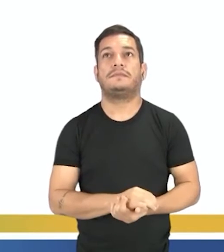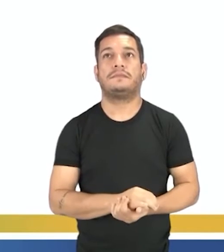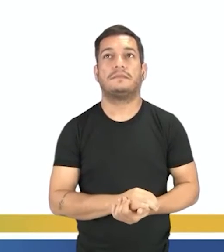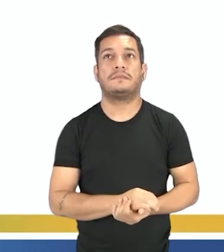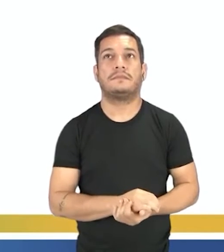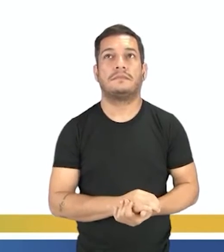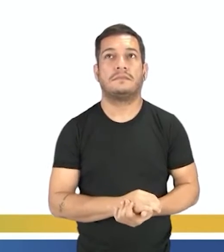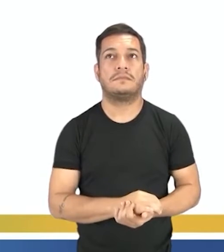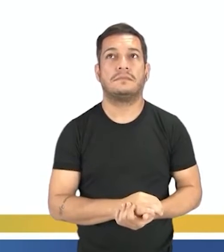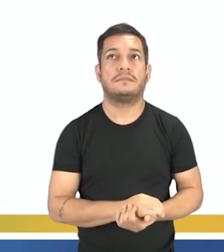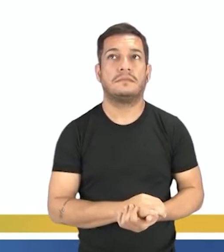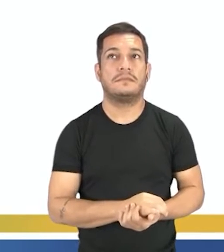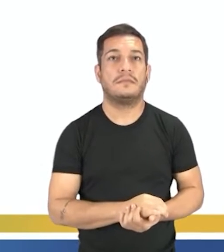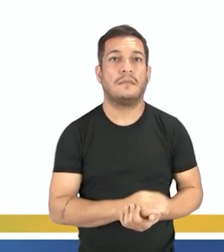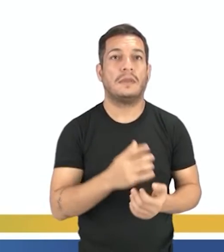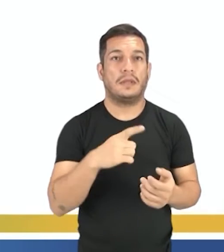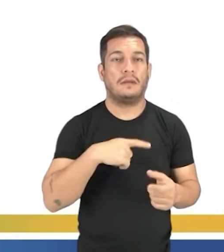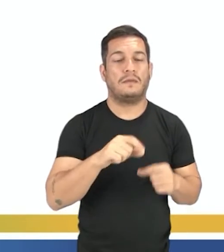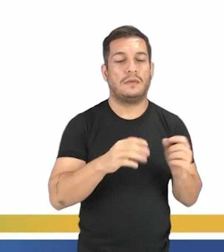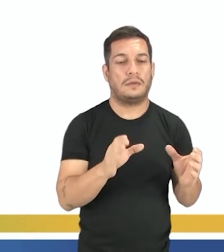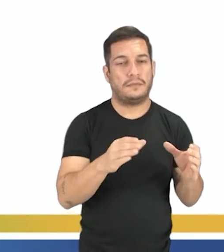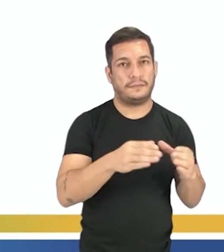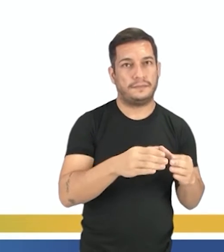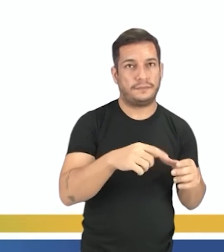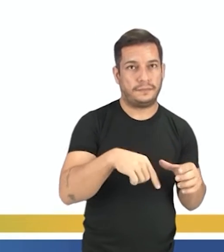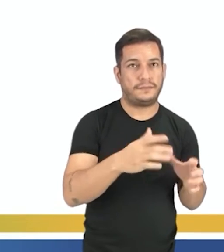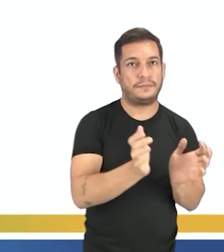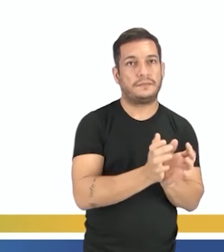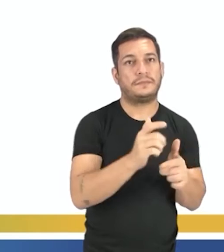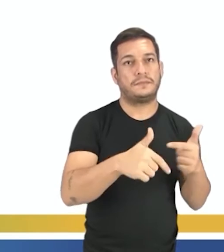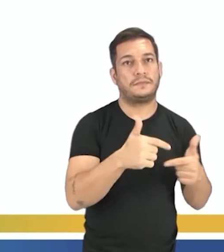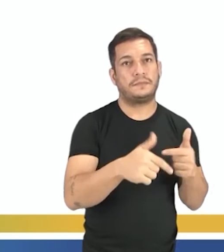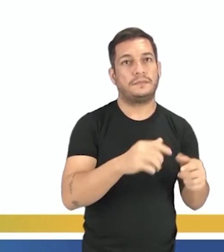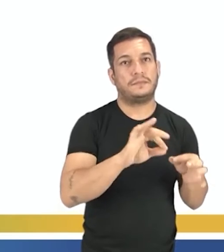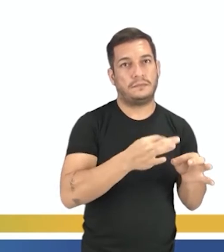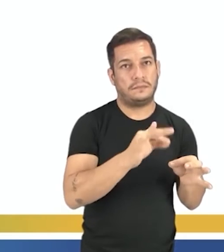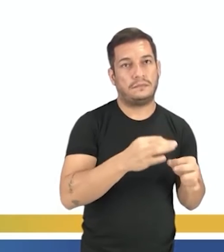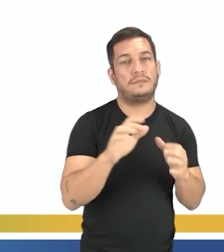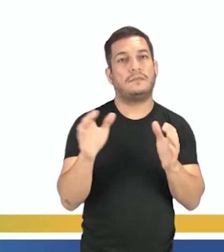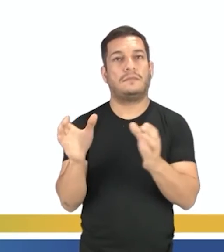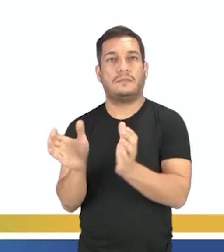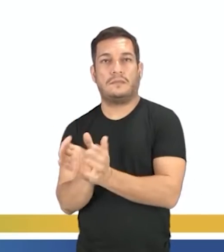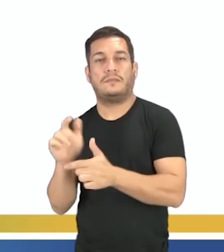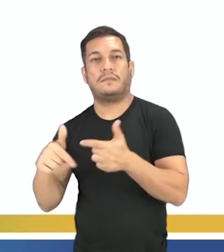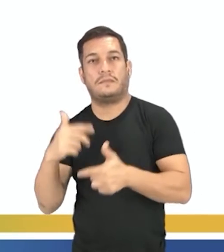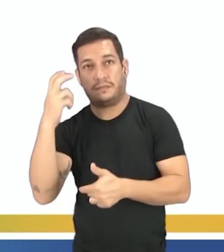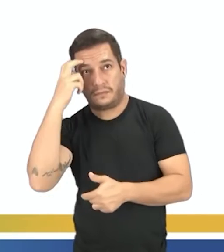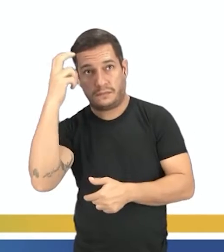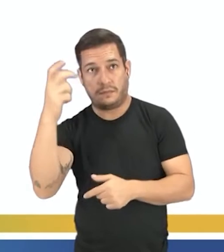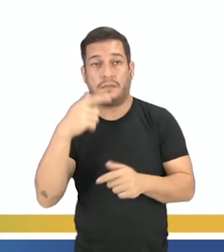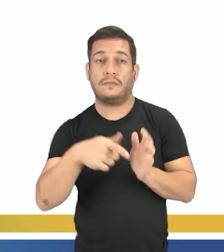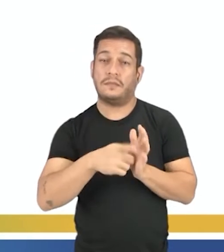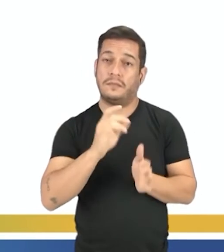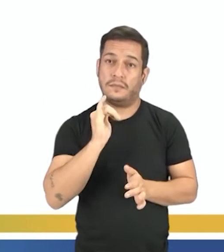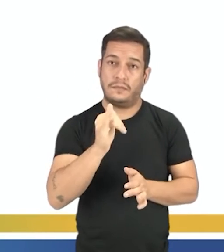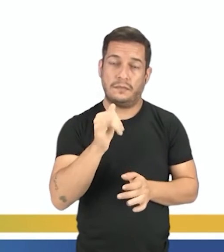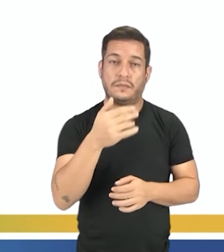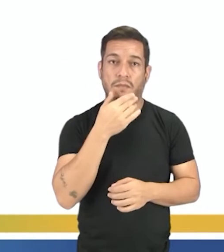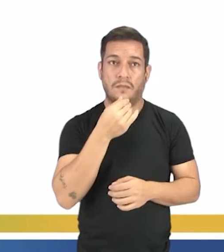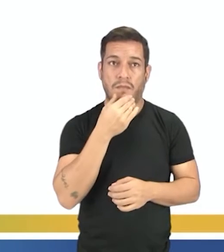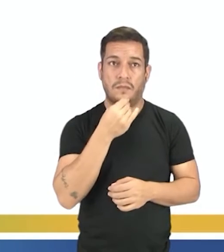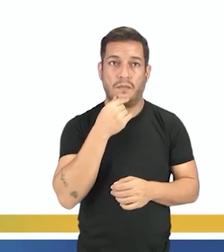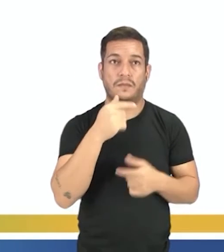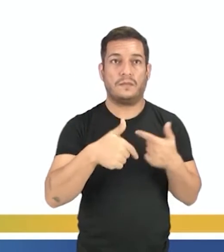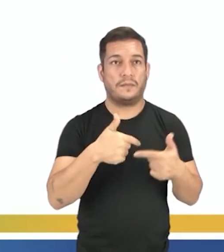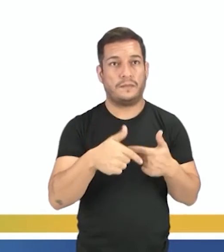separação entre o trabalho manual e o trabalho intelectual. Como eu coloquei antes, o artesão